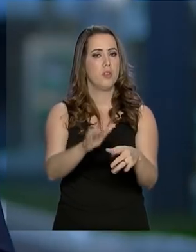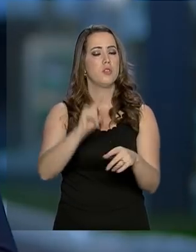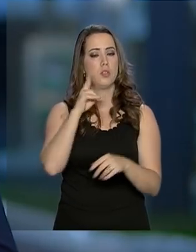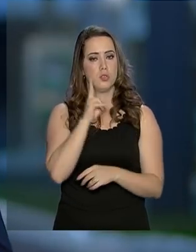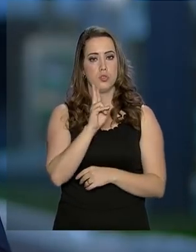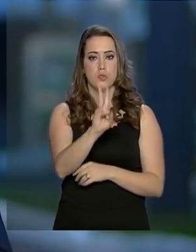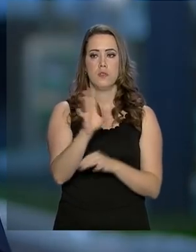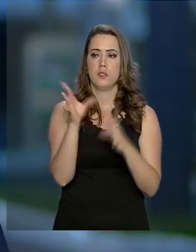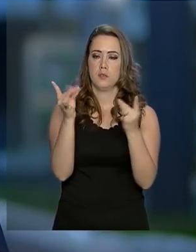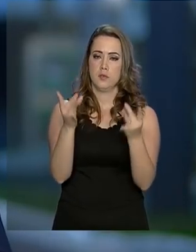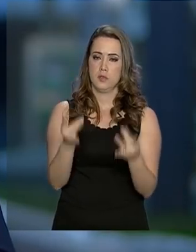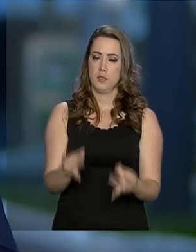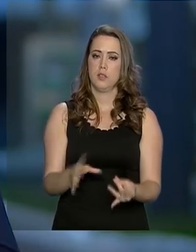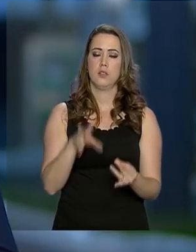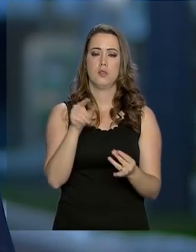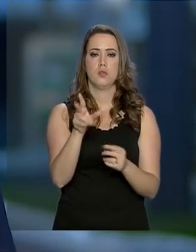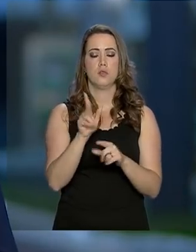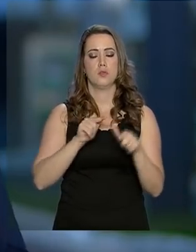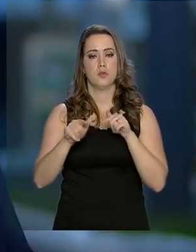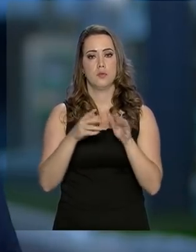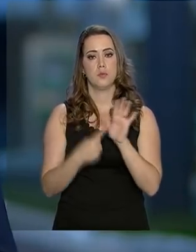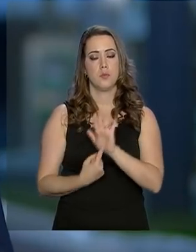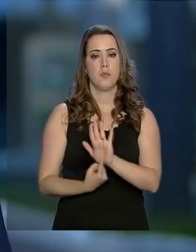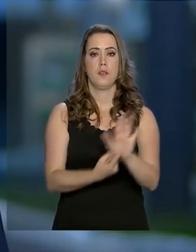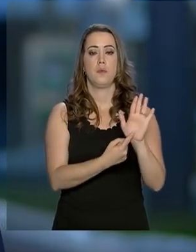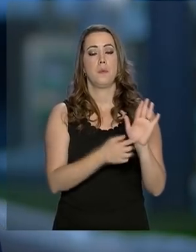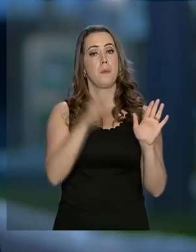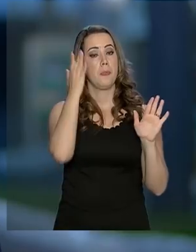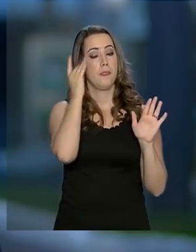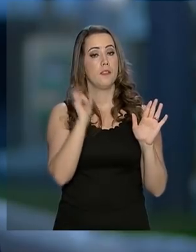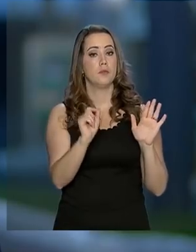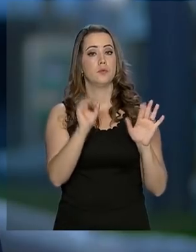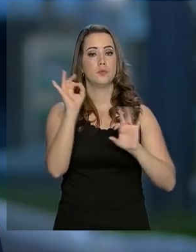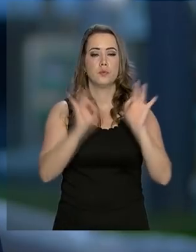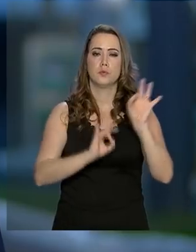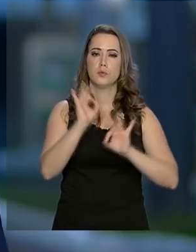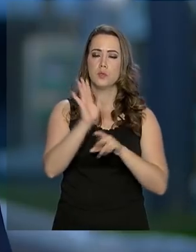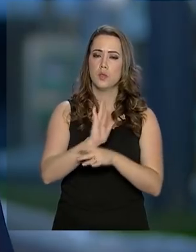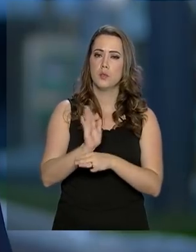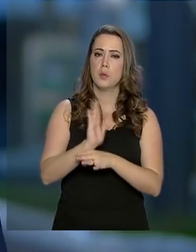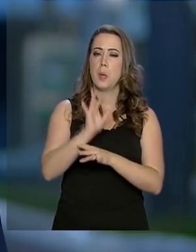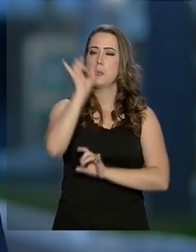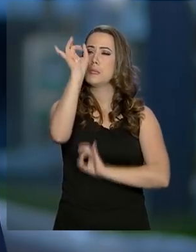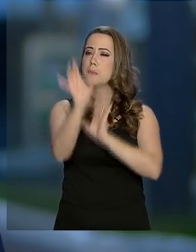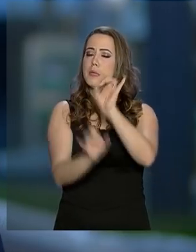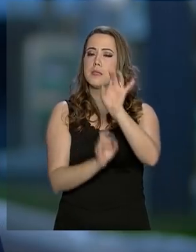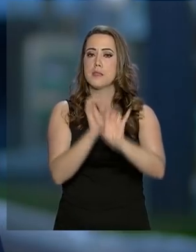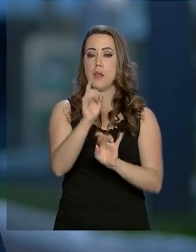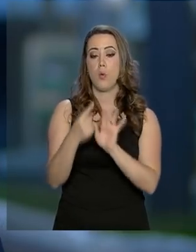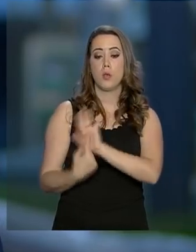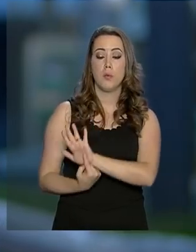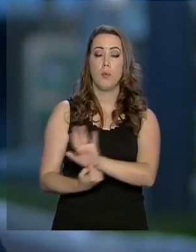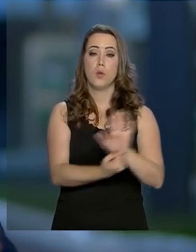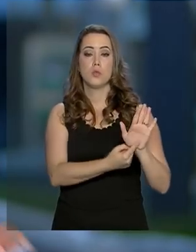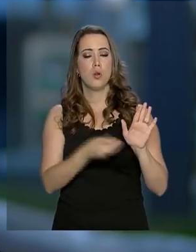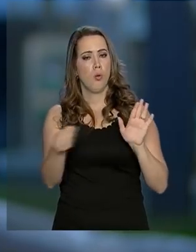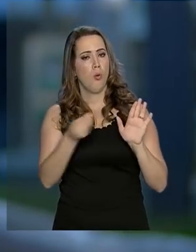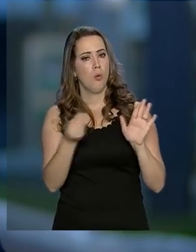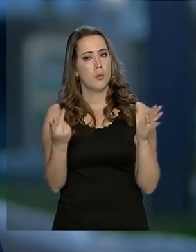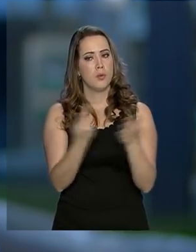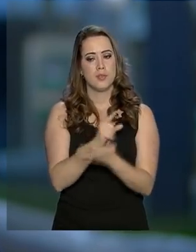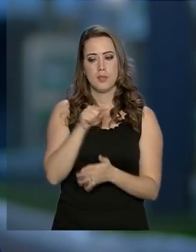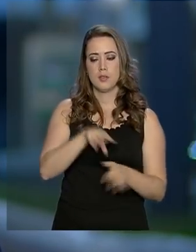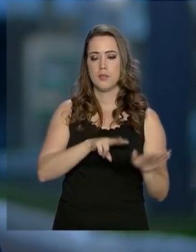acompanhar todo esse trabalho para mostrar para vocês. E para amanhã, Alessandra, eu preparei uma reportagem especial que conta como foi essa